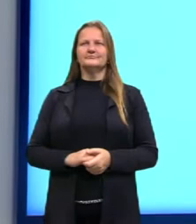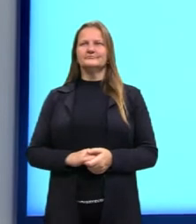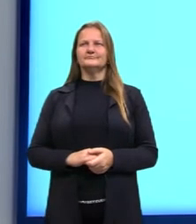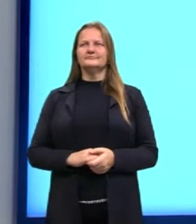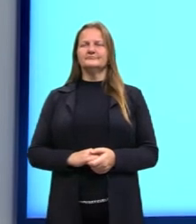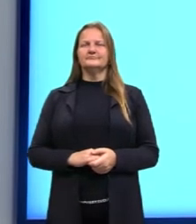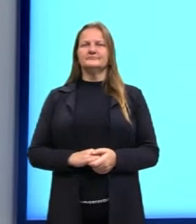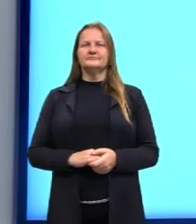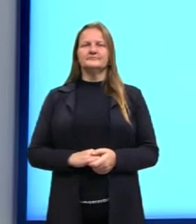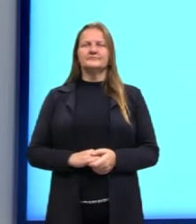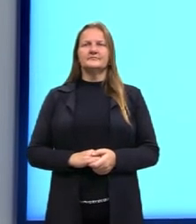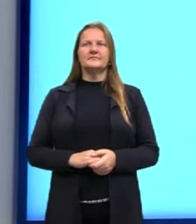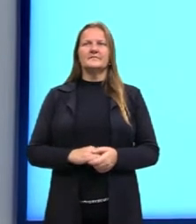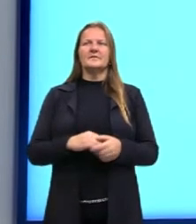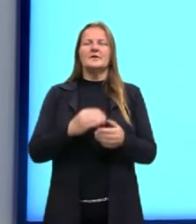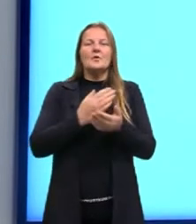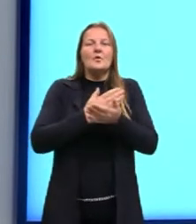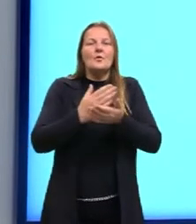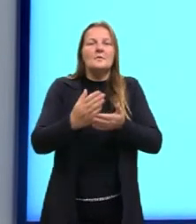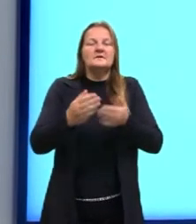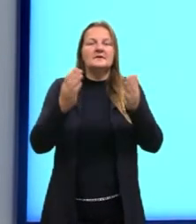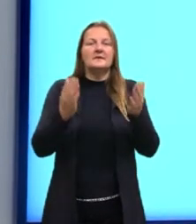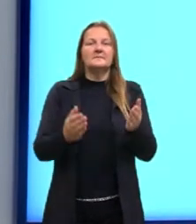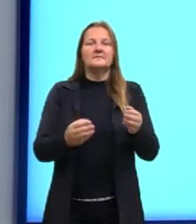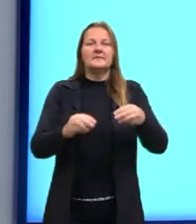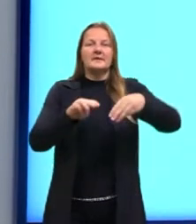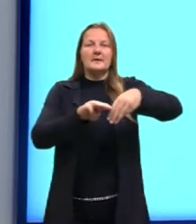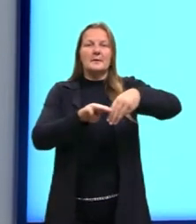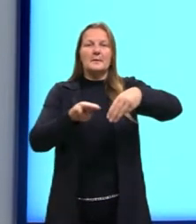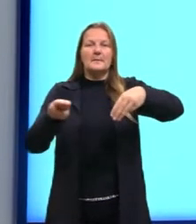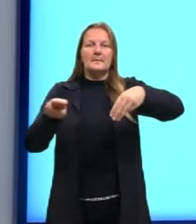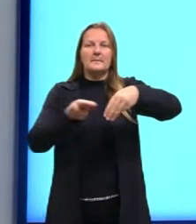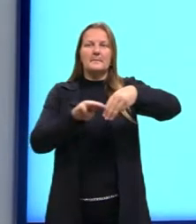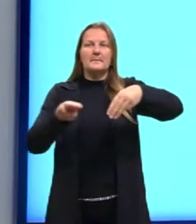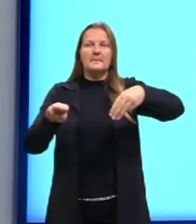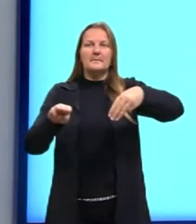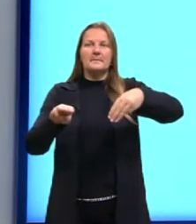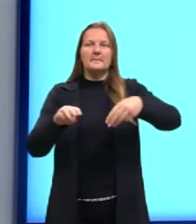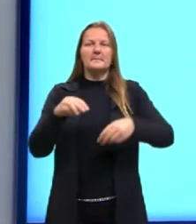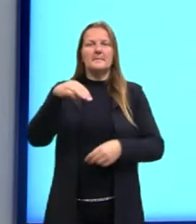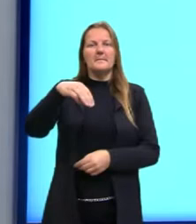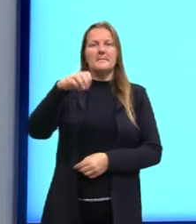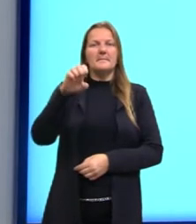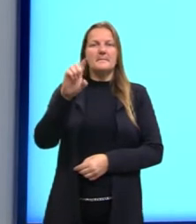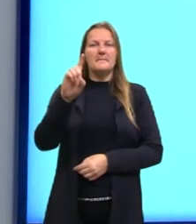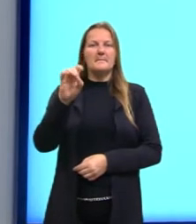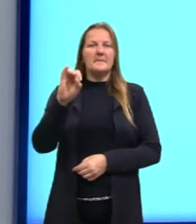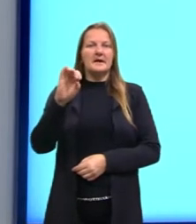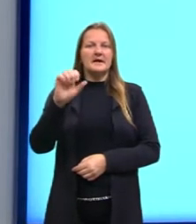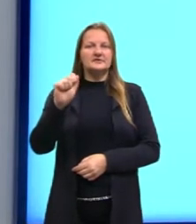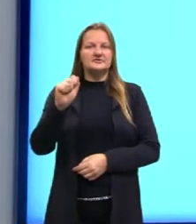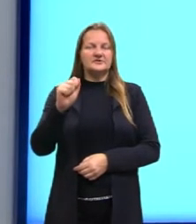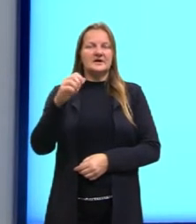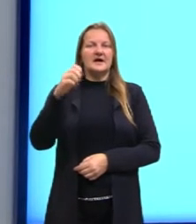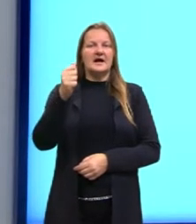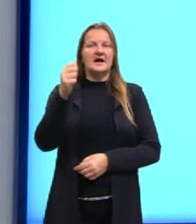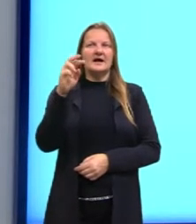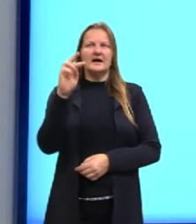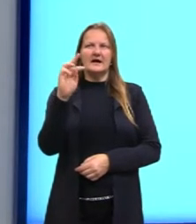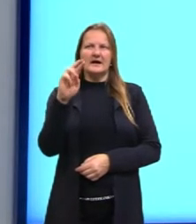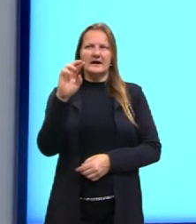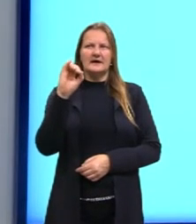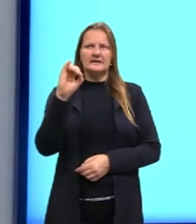E aí nós vamos iniciar pela média aritmética. O que que significa média? Nós já